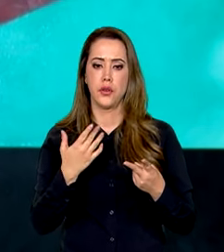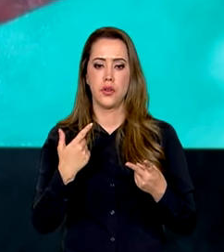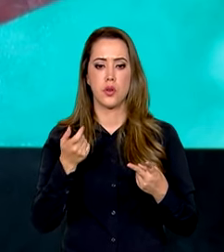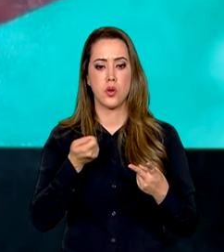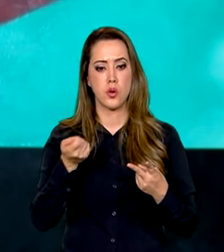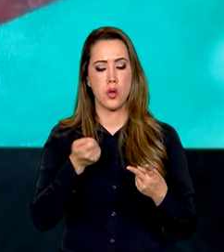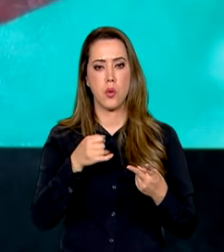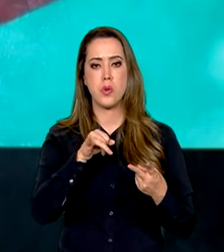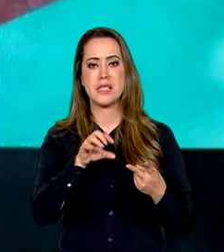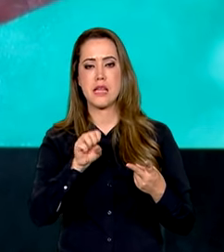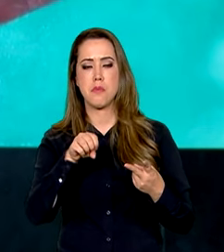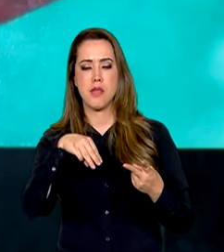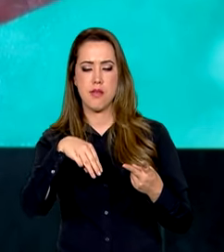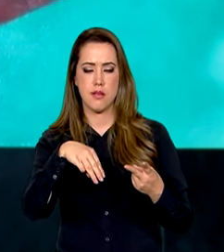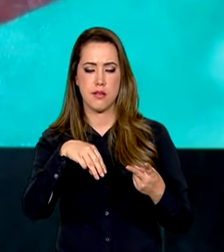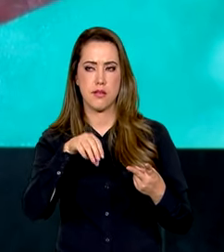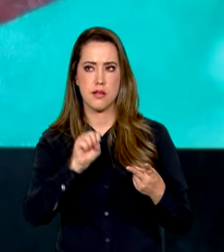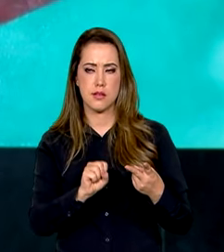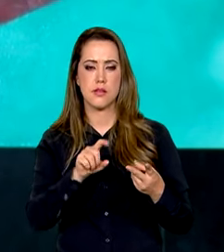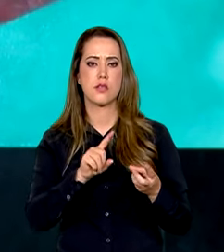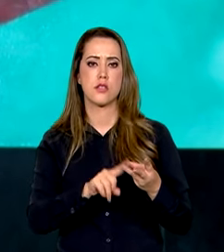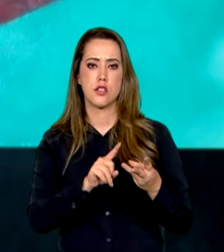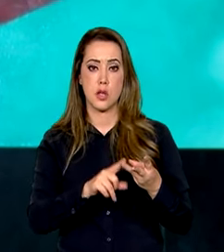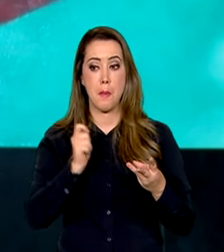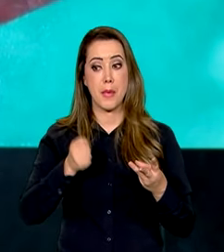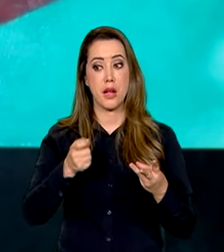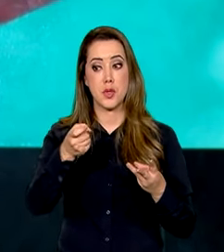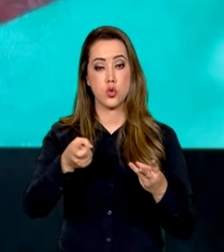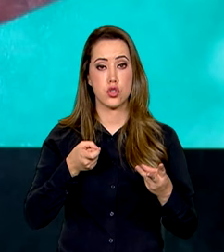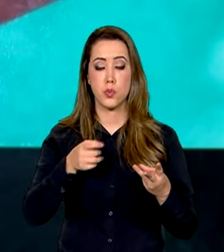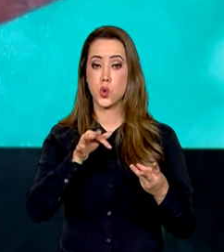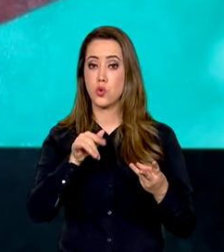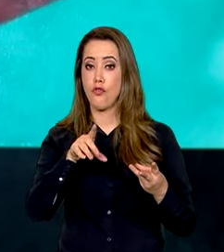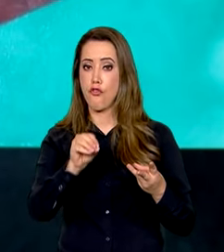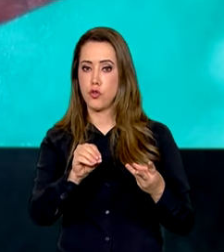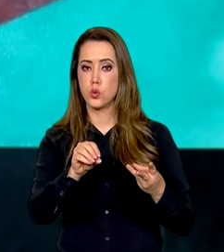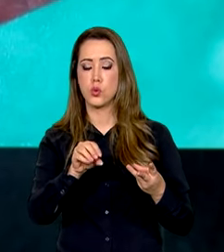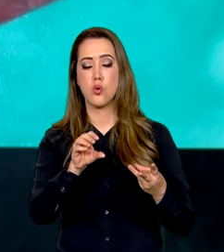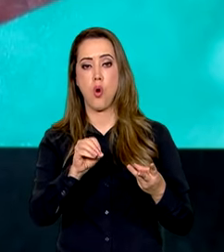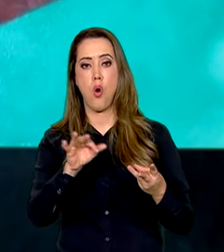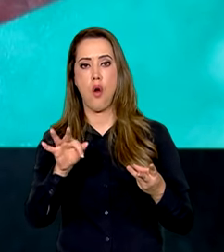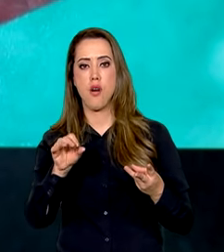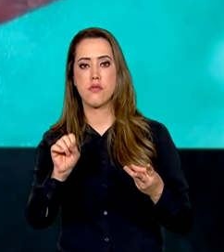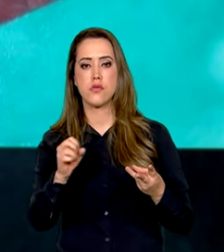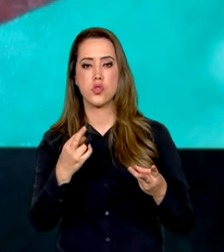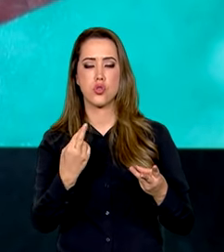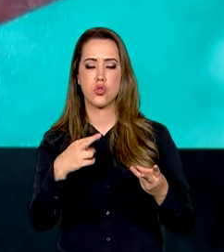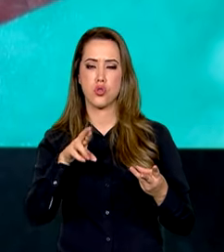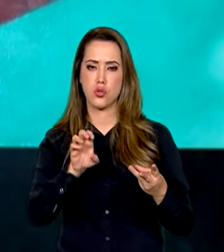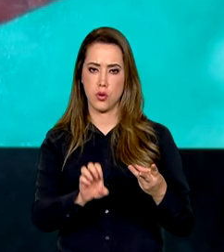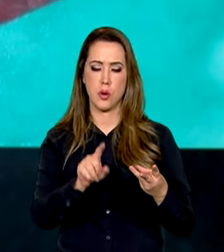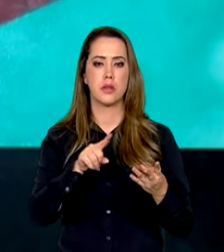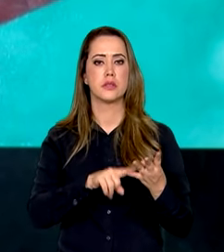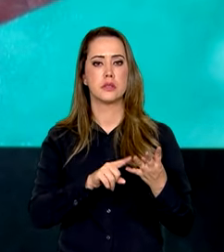compensação do ICMS, como a taxação dos fundos offshore e fundos exclusivos recentemente, e que temos aí na